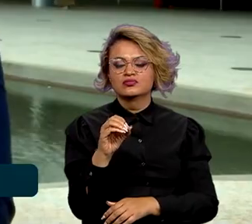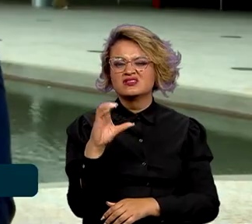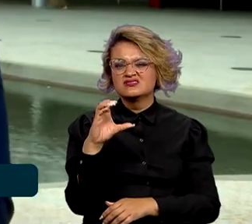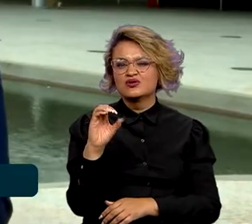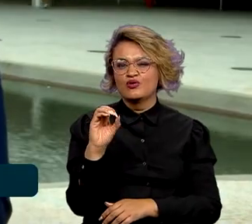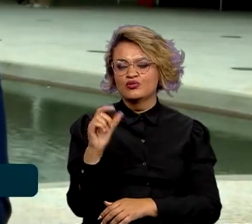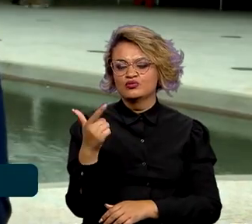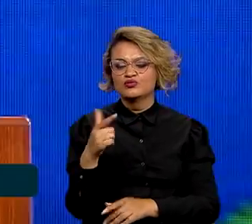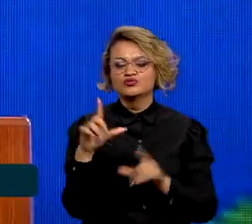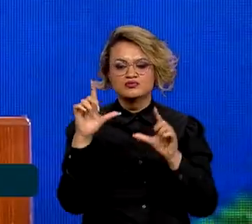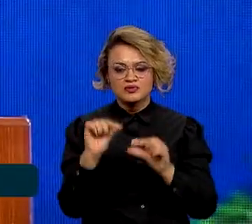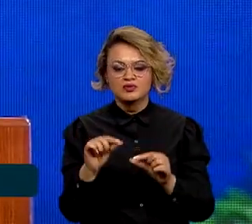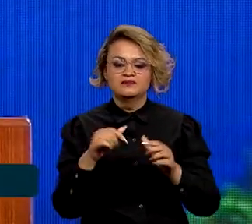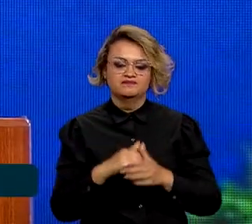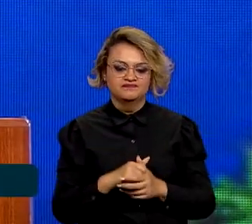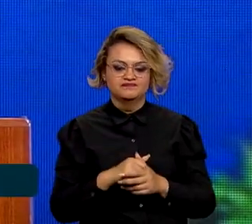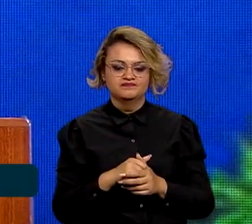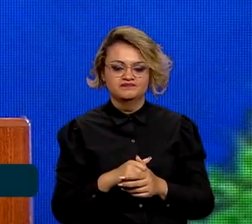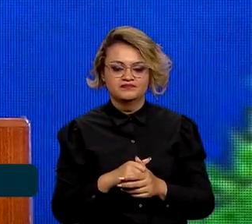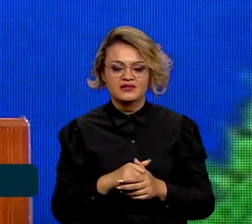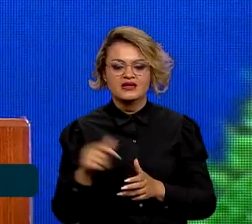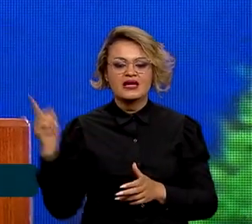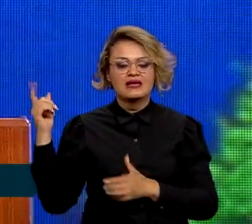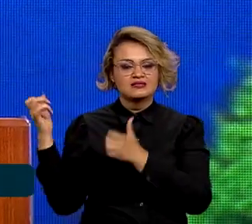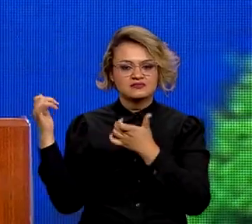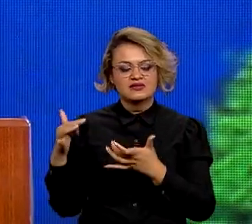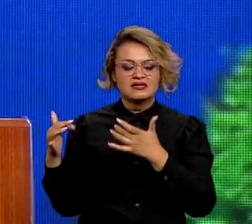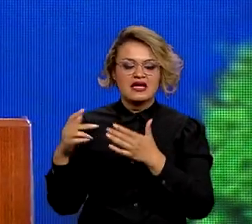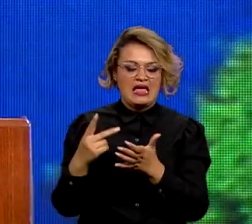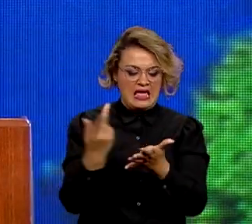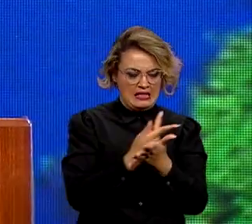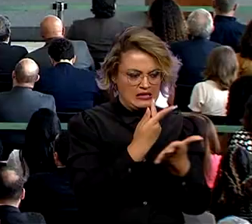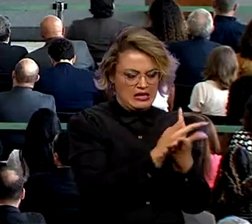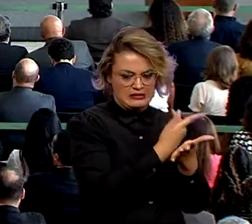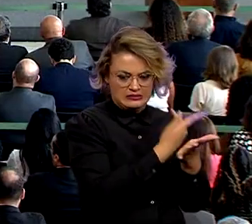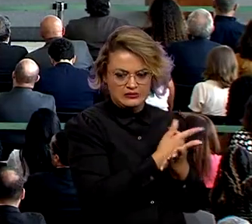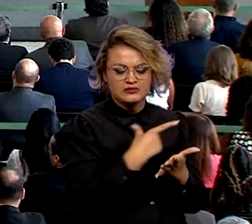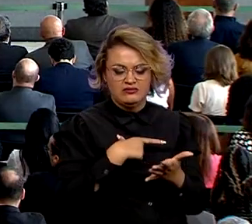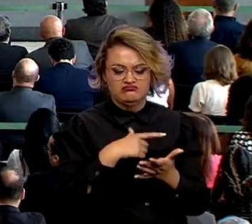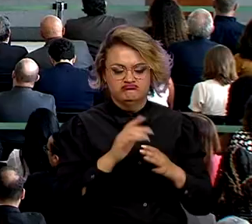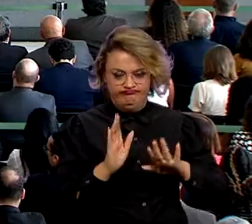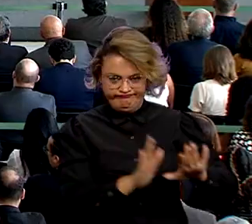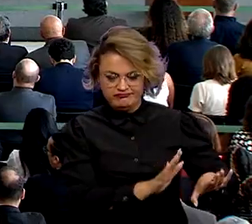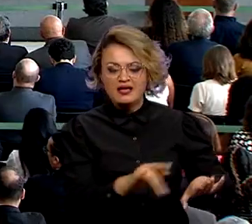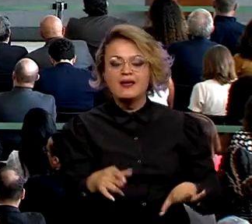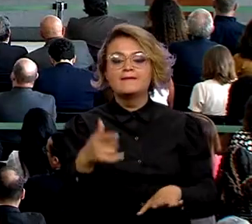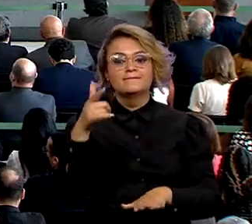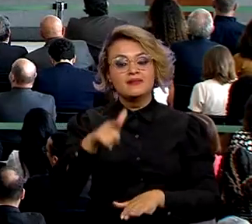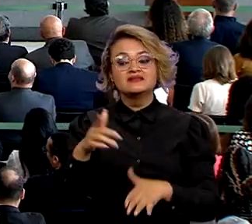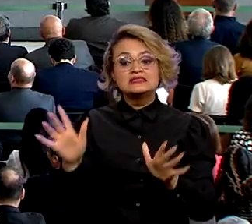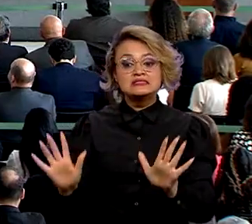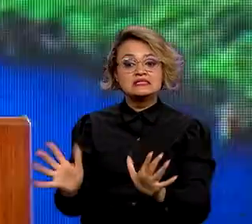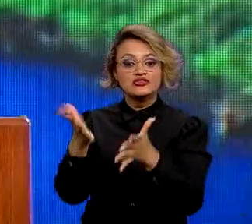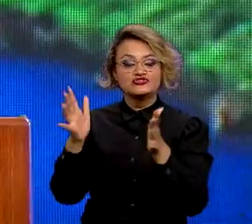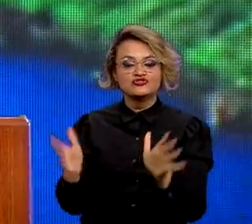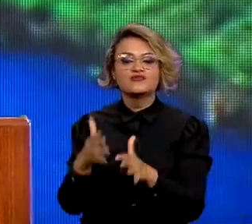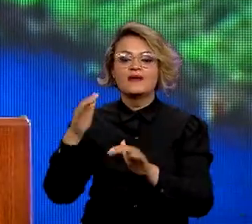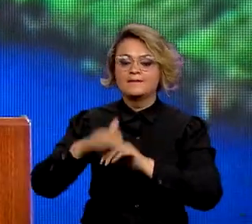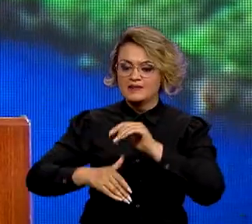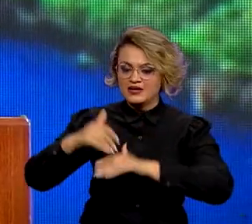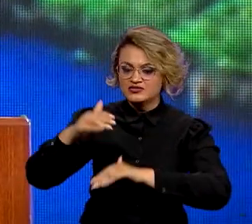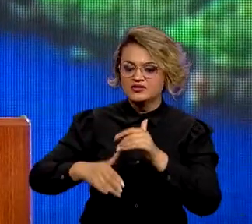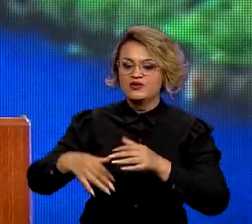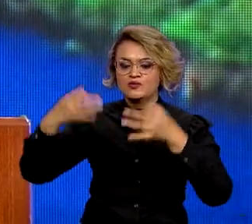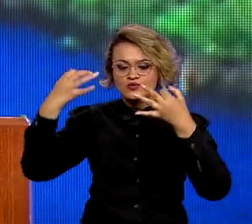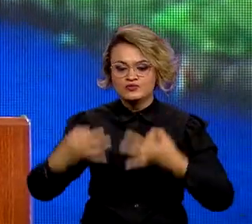próximos sete anos. Não basta combater o que está errado, é preciso promover e implementar